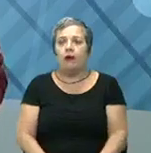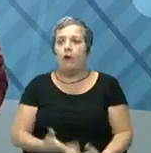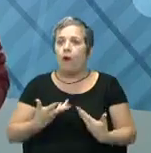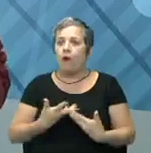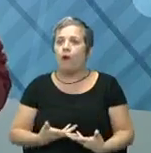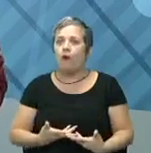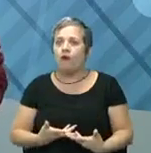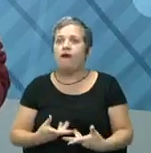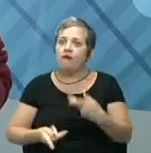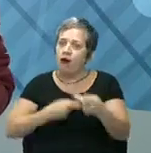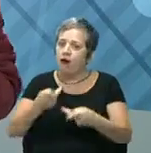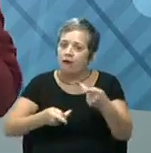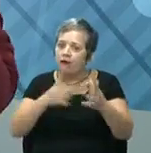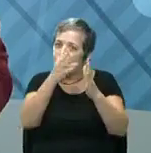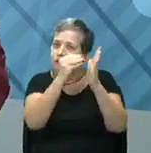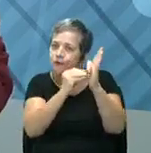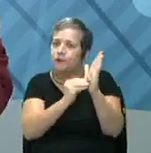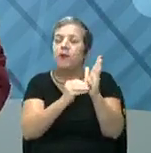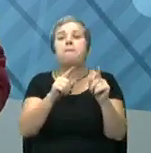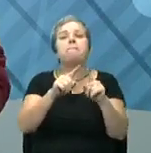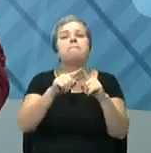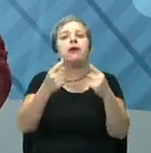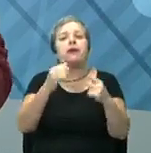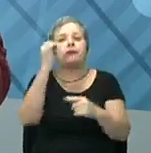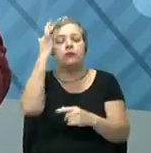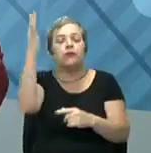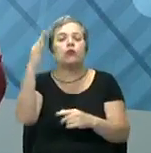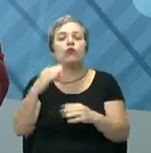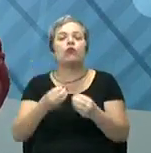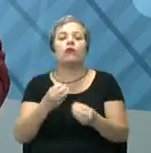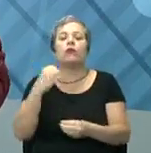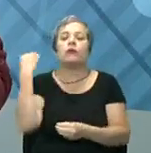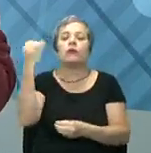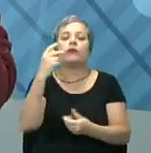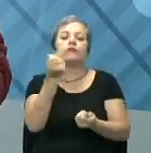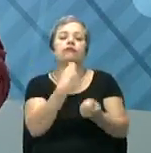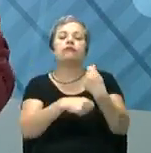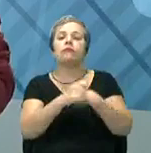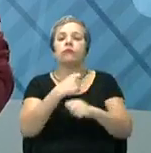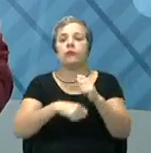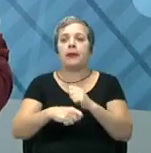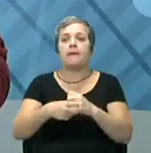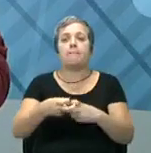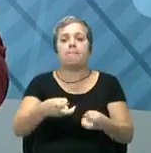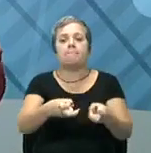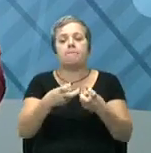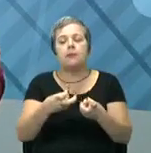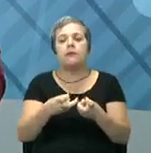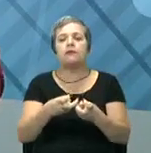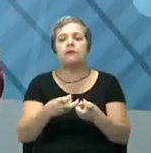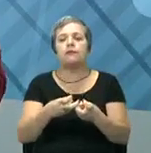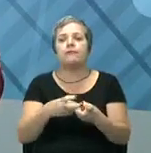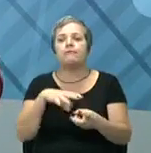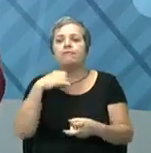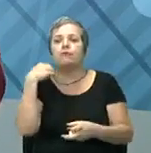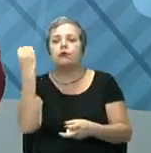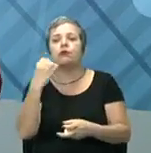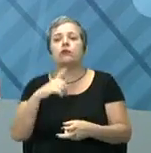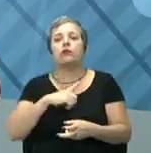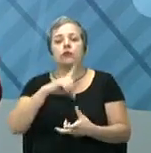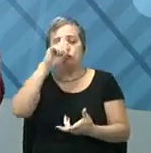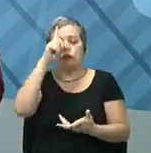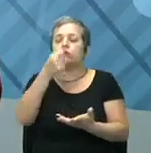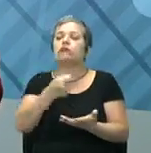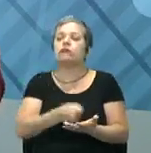cansei. É muita coisa. Mas imagina como é importante administrar e olha o papel fundamental na hora de tomar as